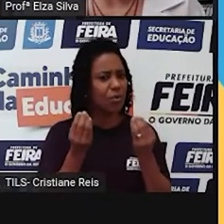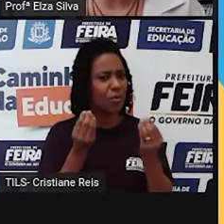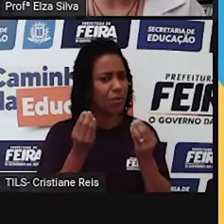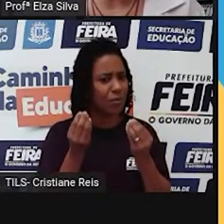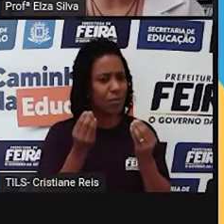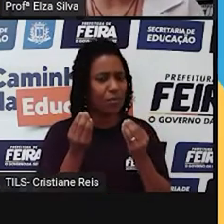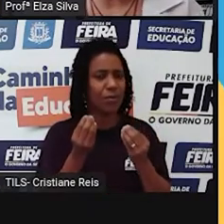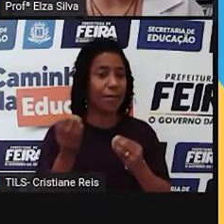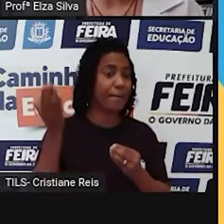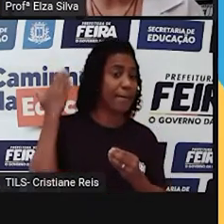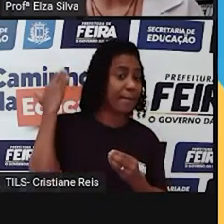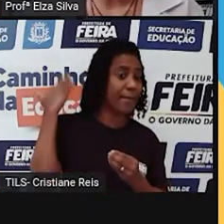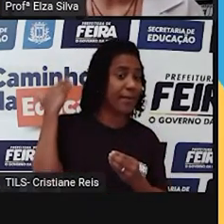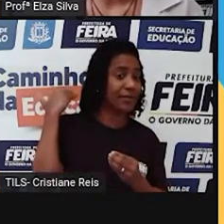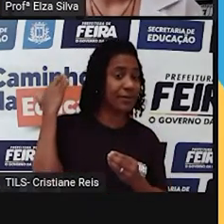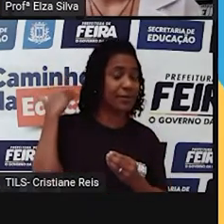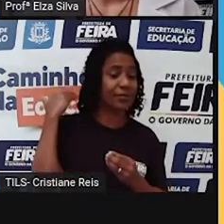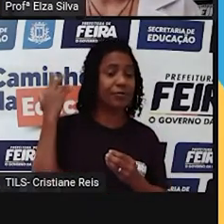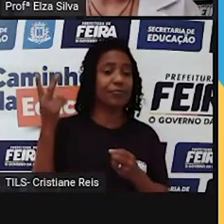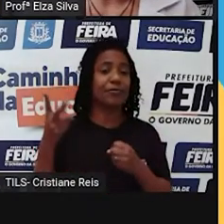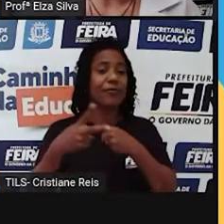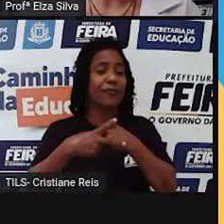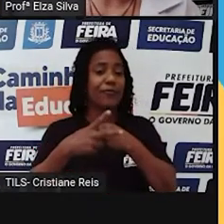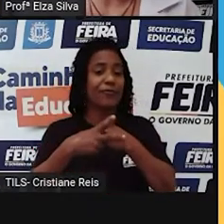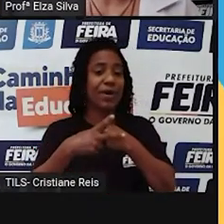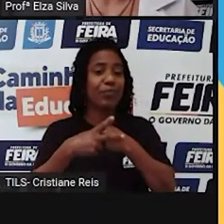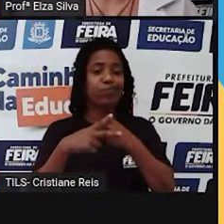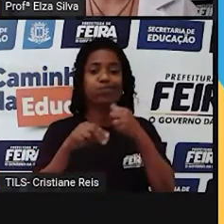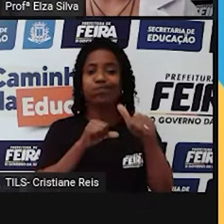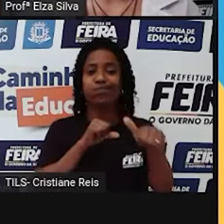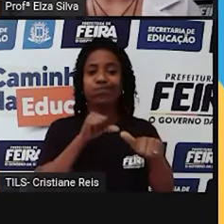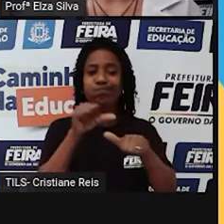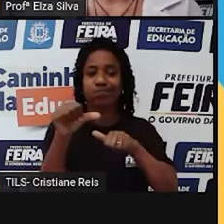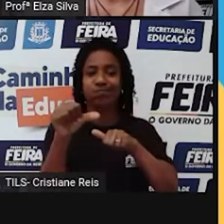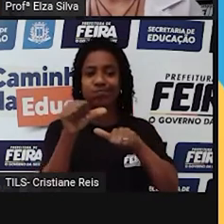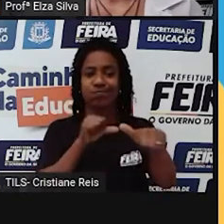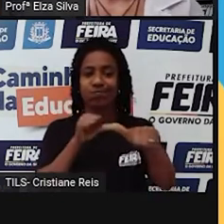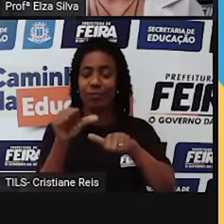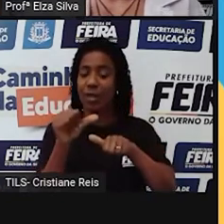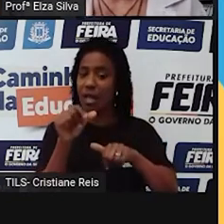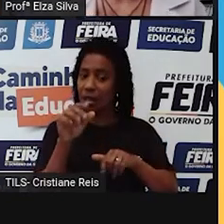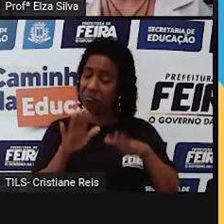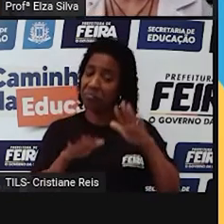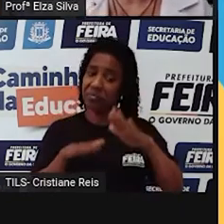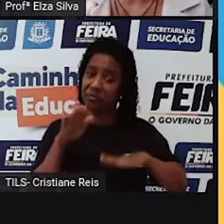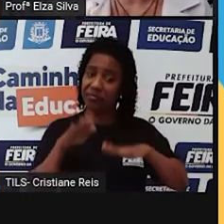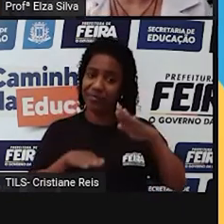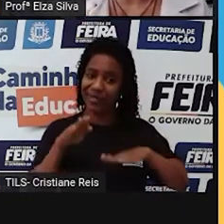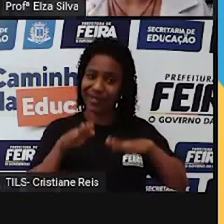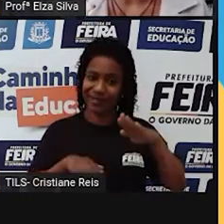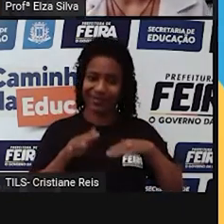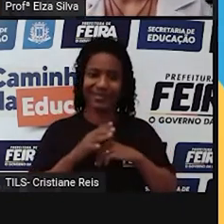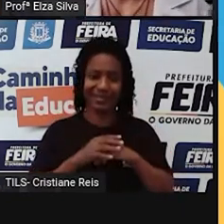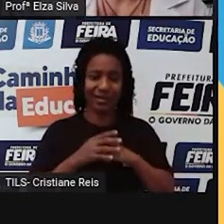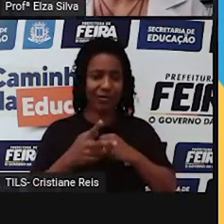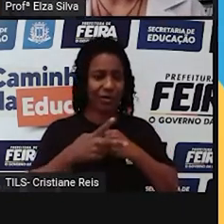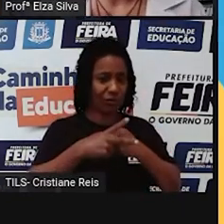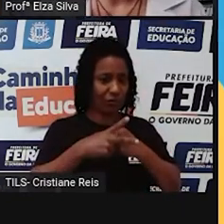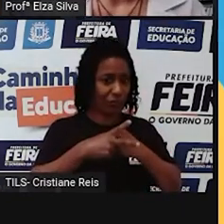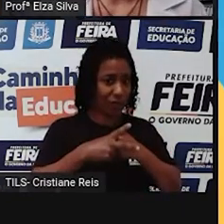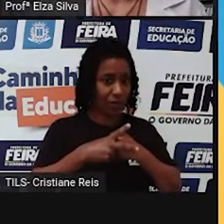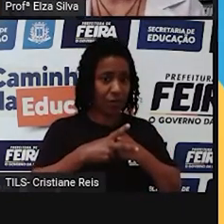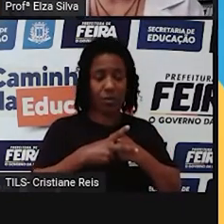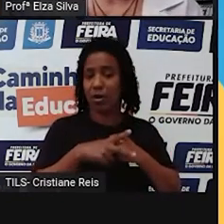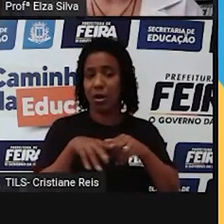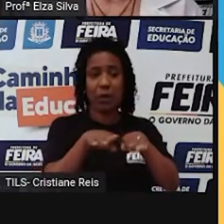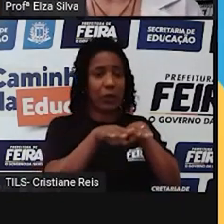cada verbo irregular? Variam quanto a escrita. Então, cada verbo irregular terá